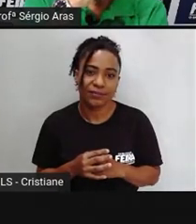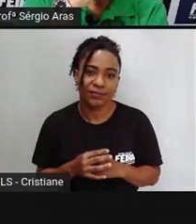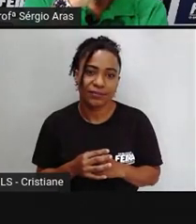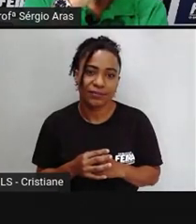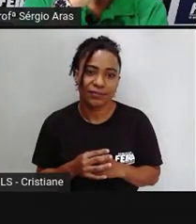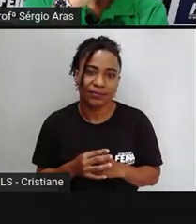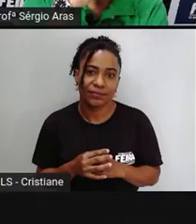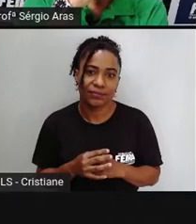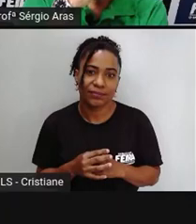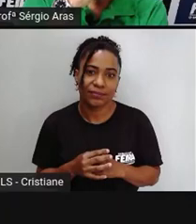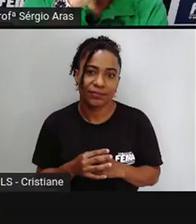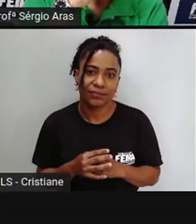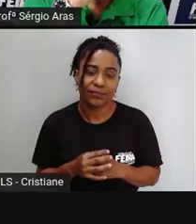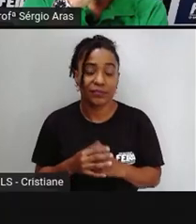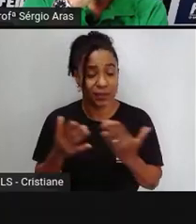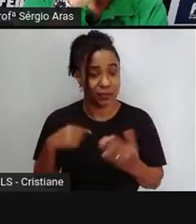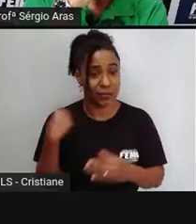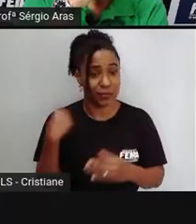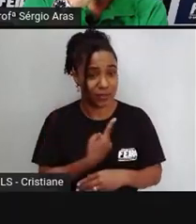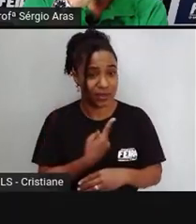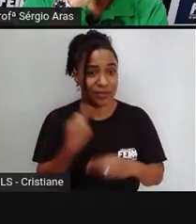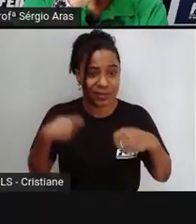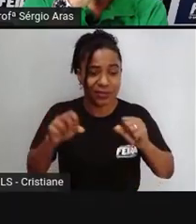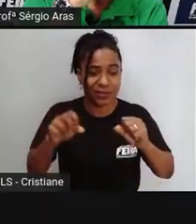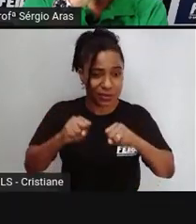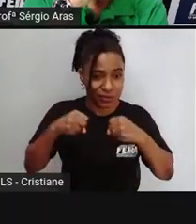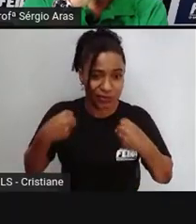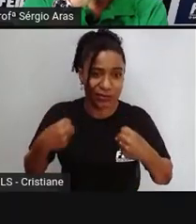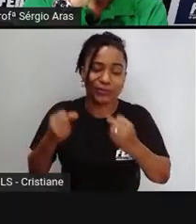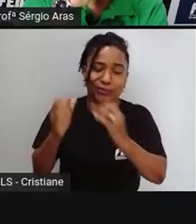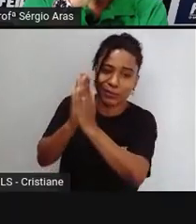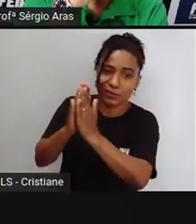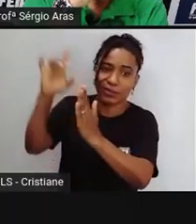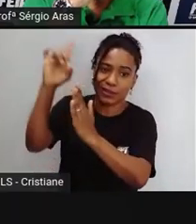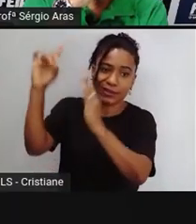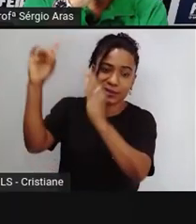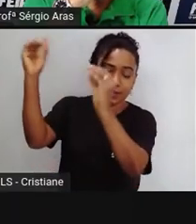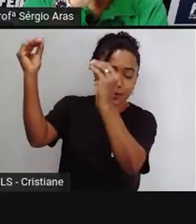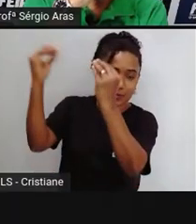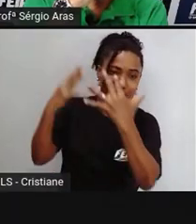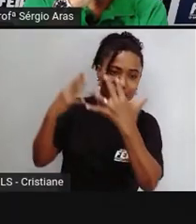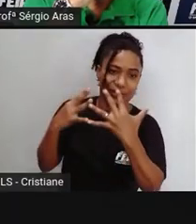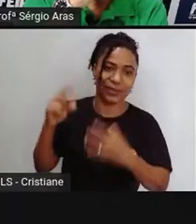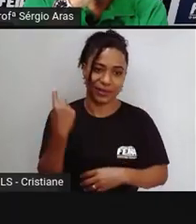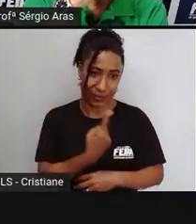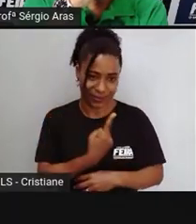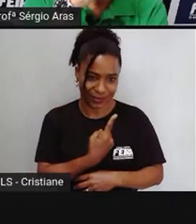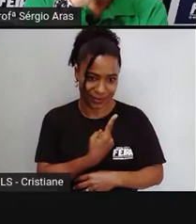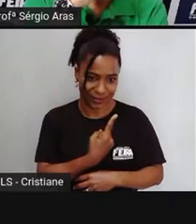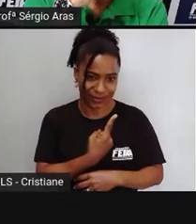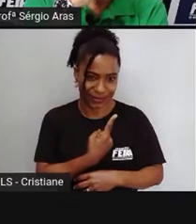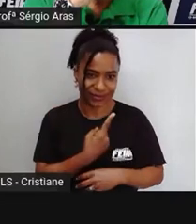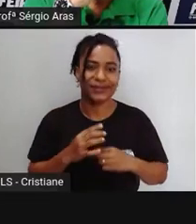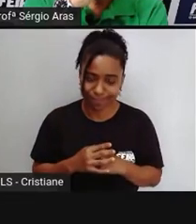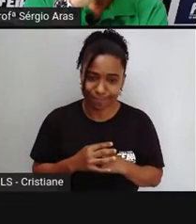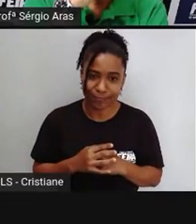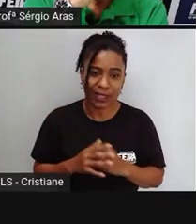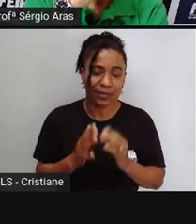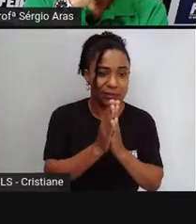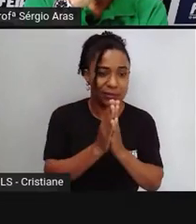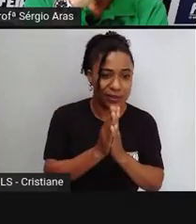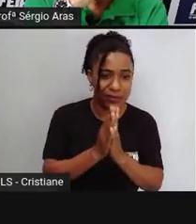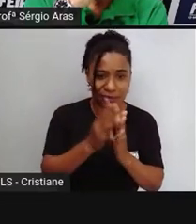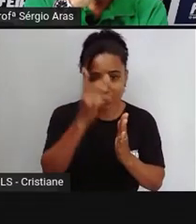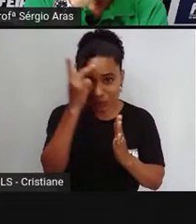primeiramente é chamar por Deus que Deus abençoar a gente né porque a gente precisamos de material de construção também né porque tem